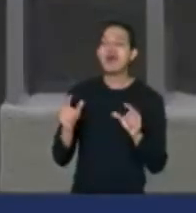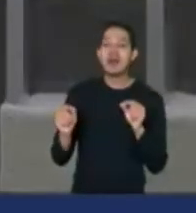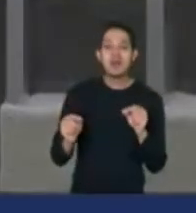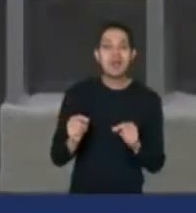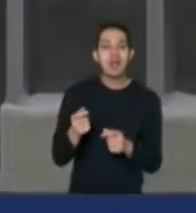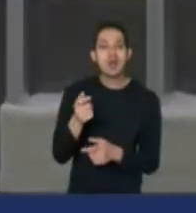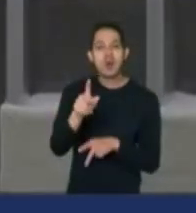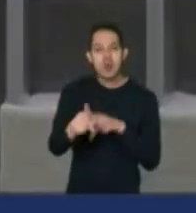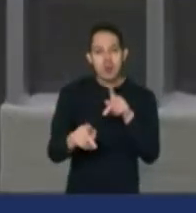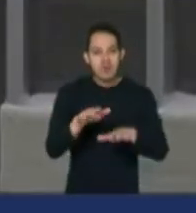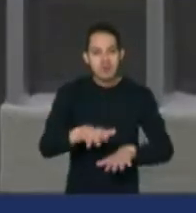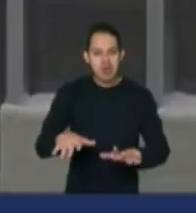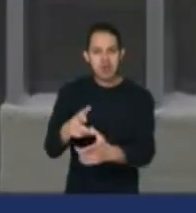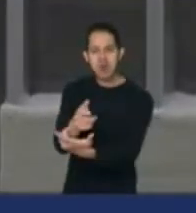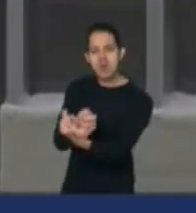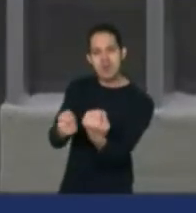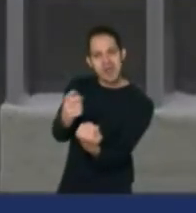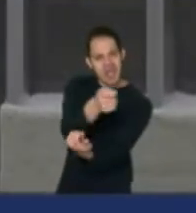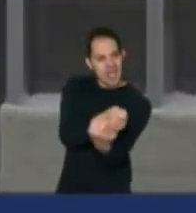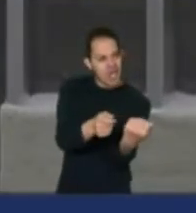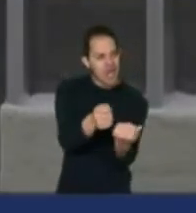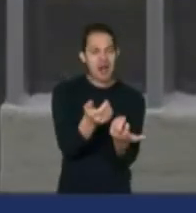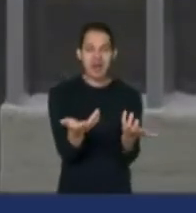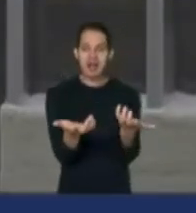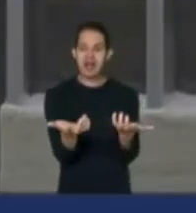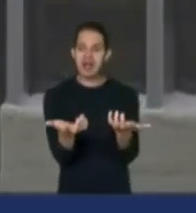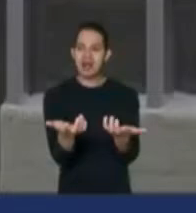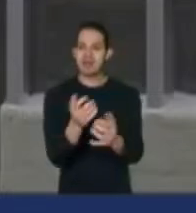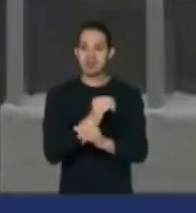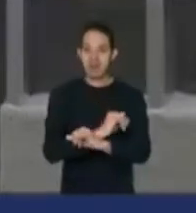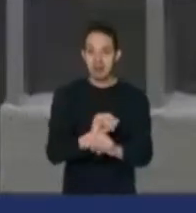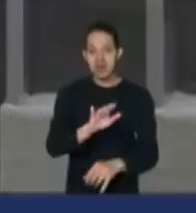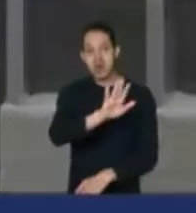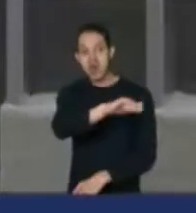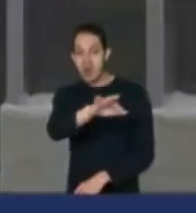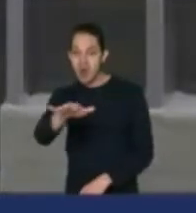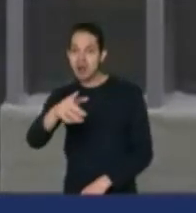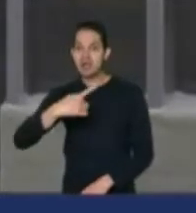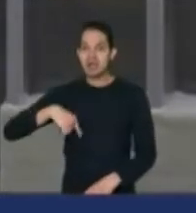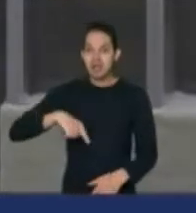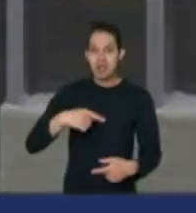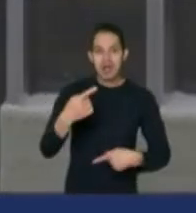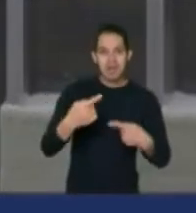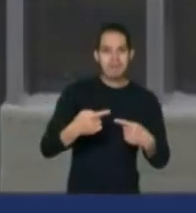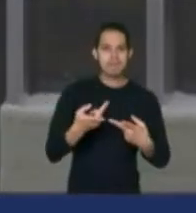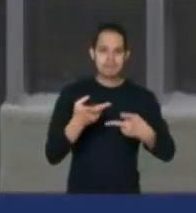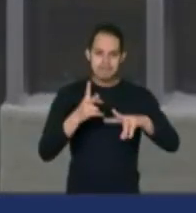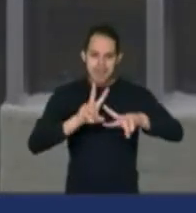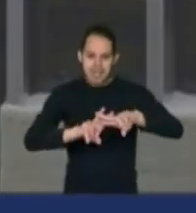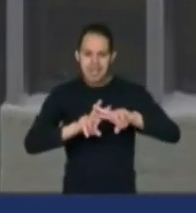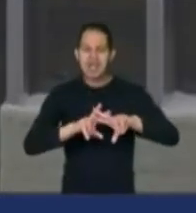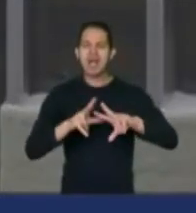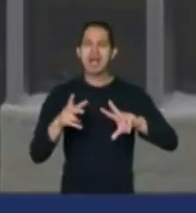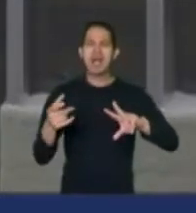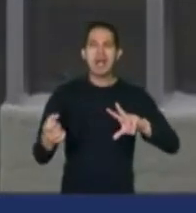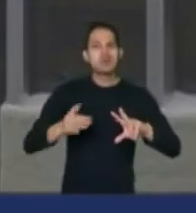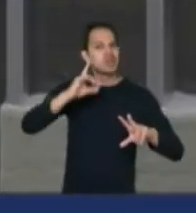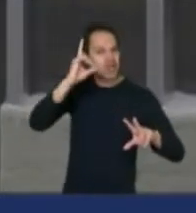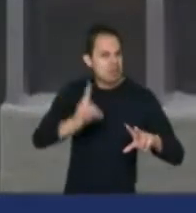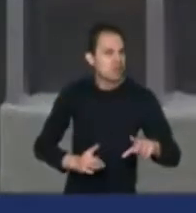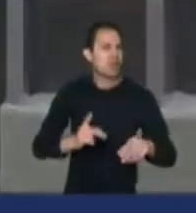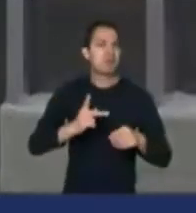Eles estão querendo enganar o povo, dizendo, Olha, nós estamos tratando, vamos prender os diretores da